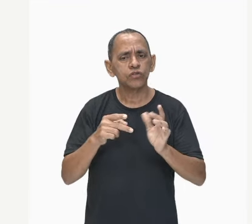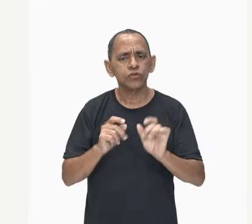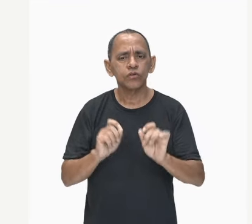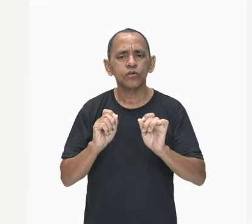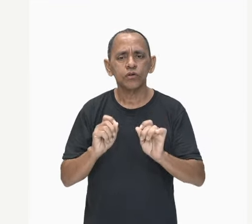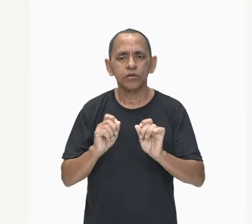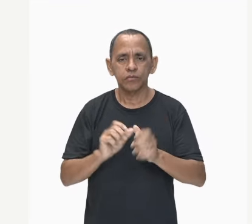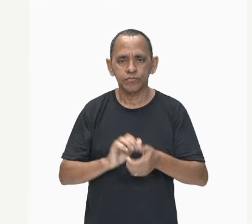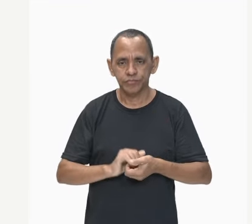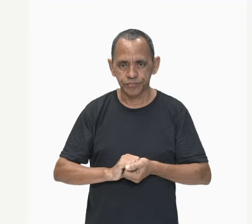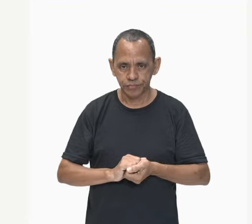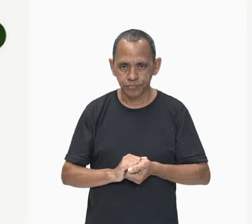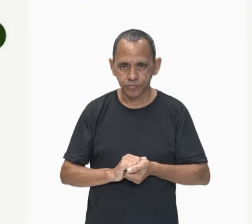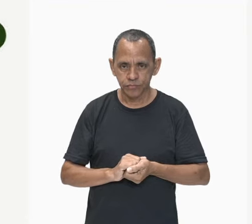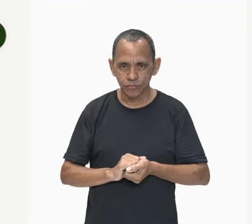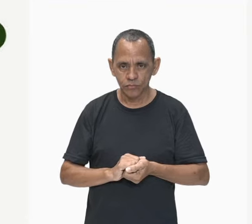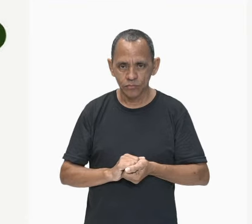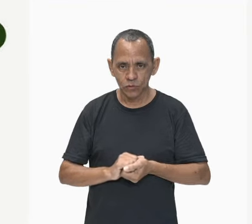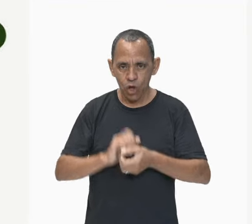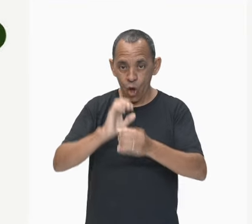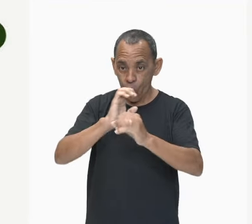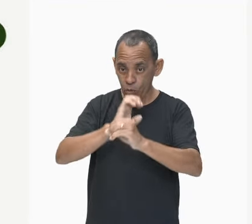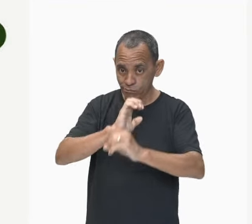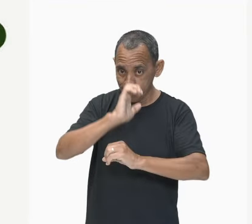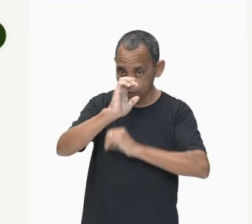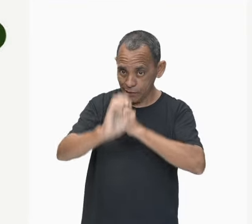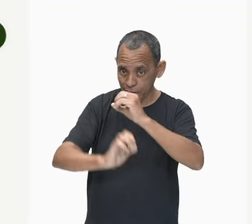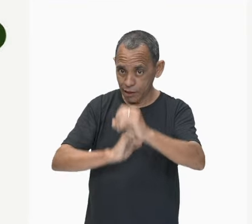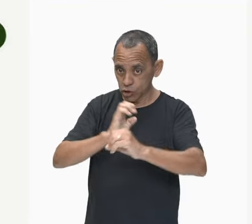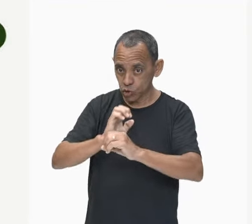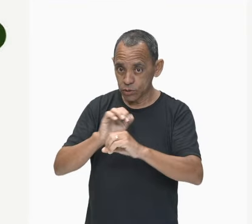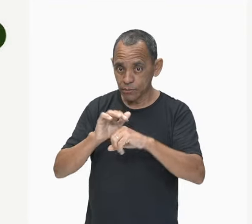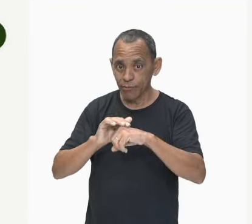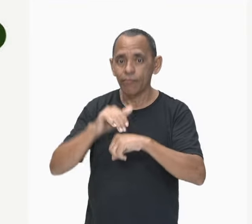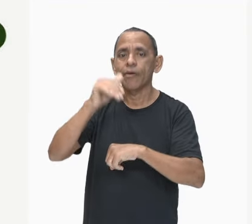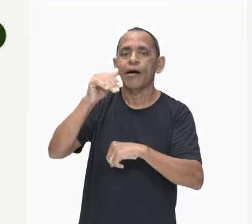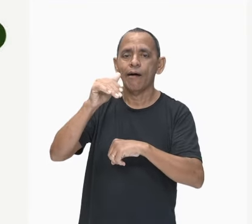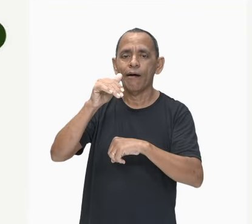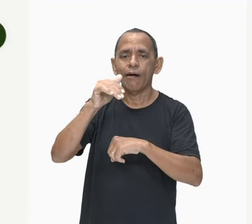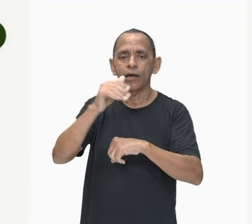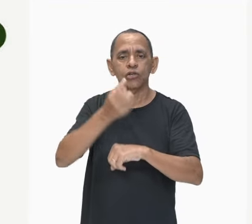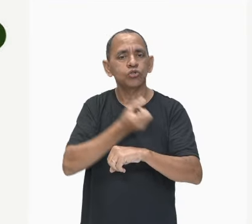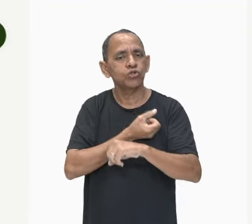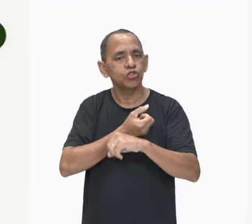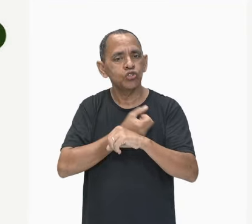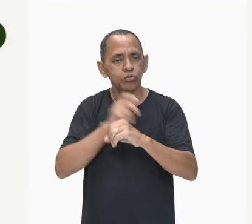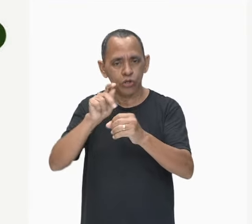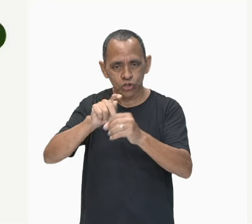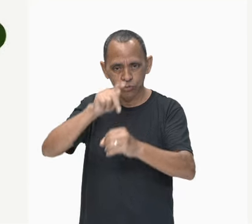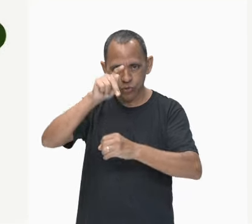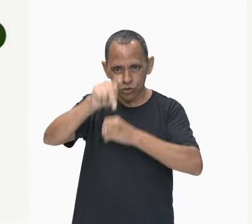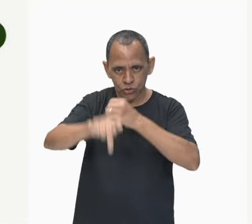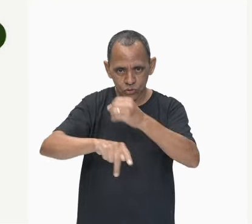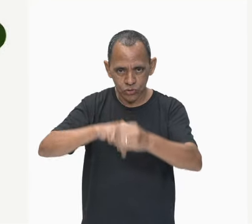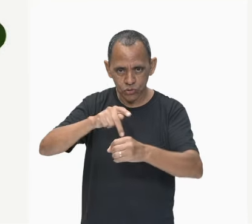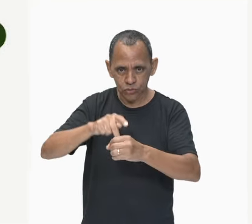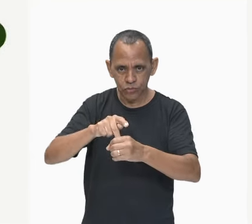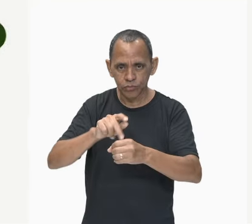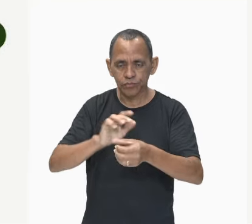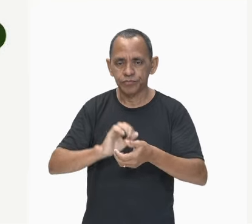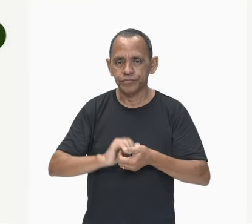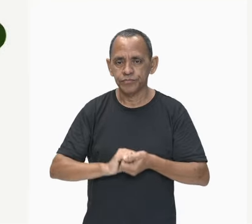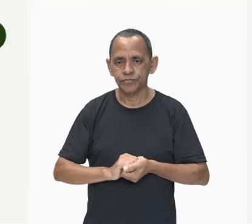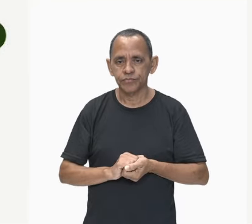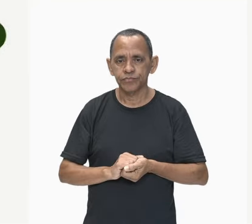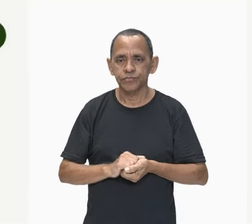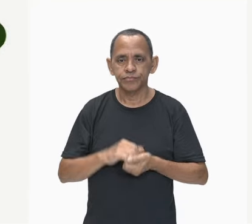de elétrons. Aí, aqui, eu tenho, se o número de prótons for maior que o número de